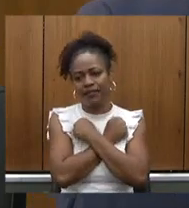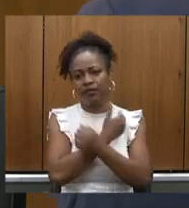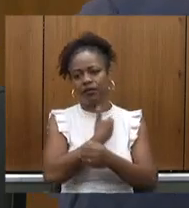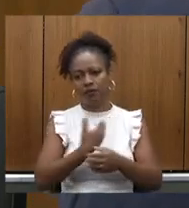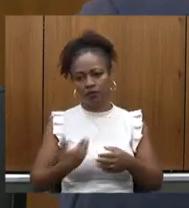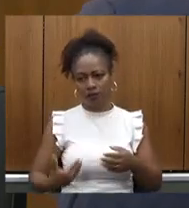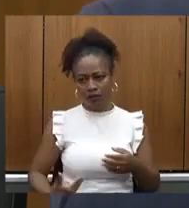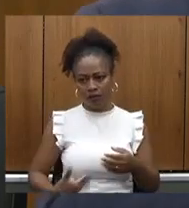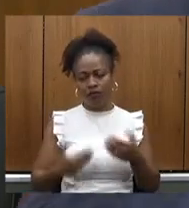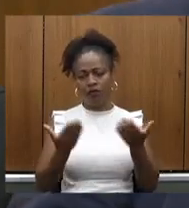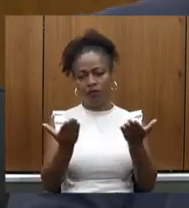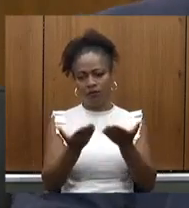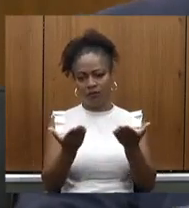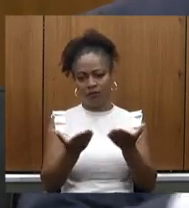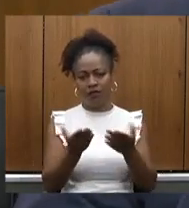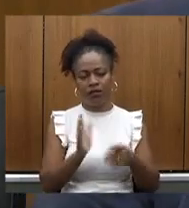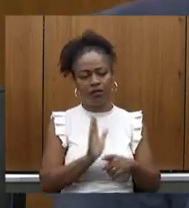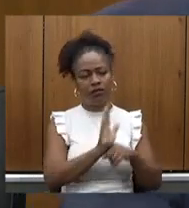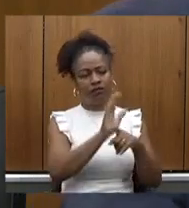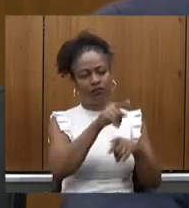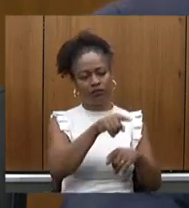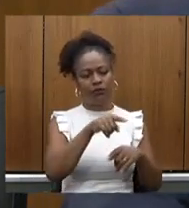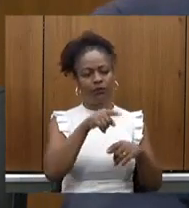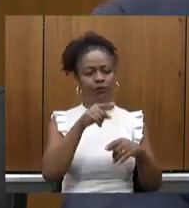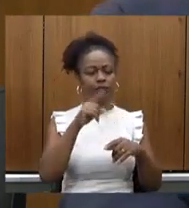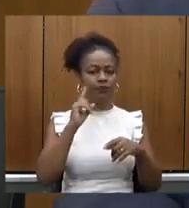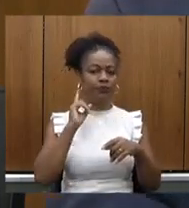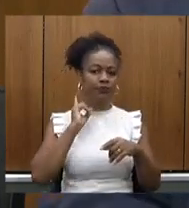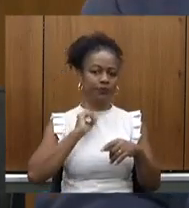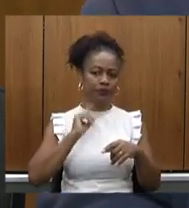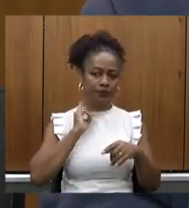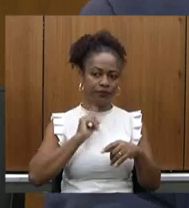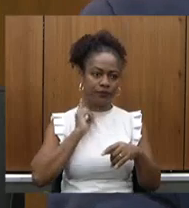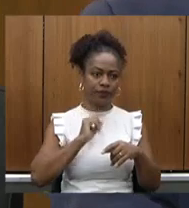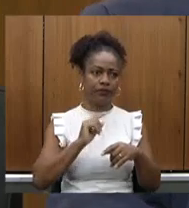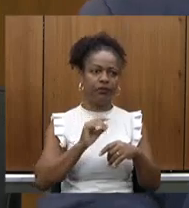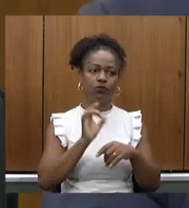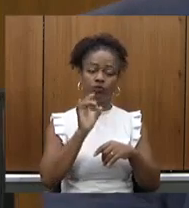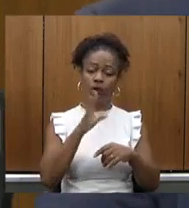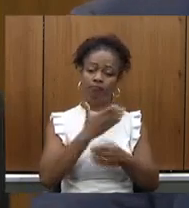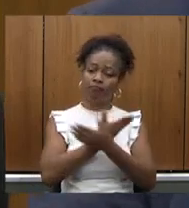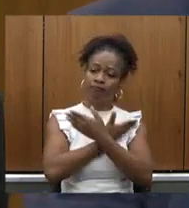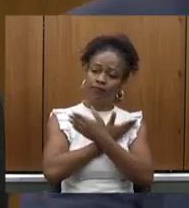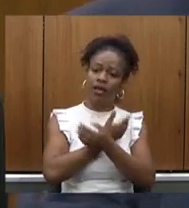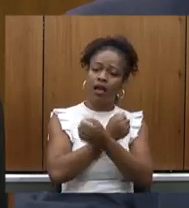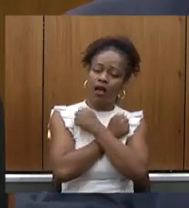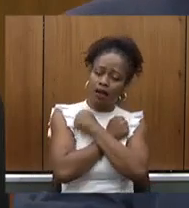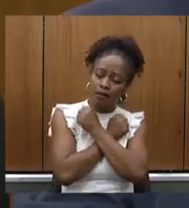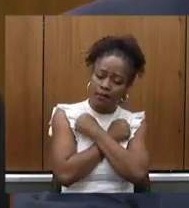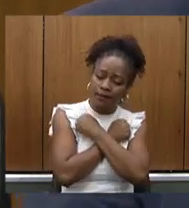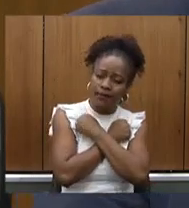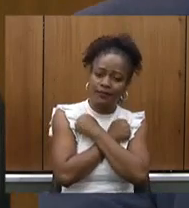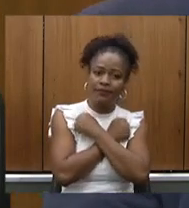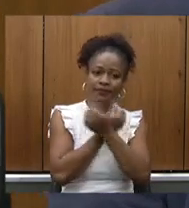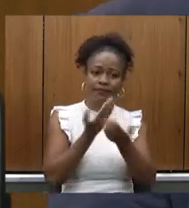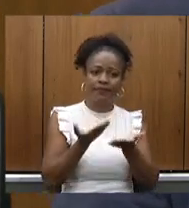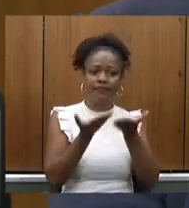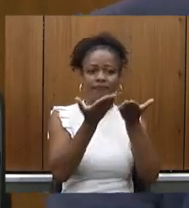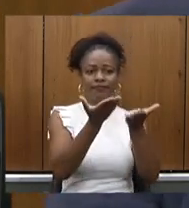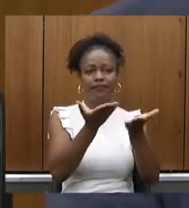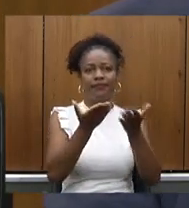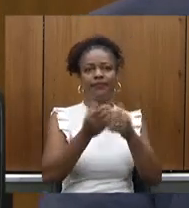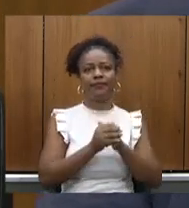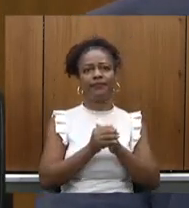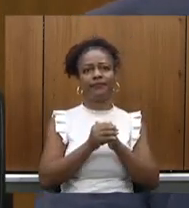nesse estado de Minas Gerais é só para deixar registrado esse abraço deste deputado que tem muito orgulho